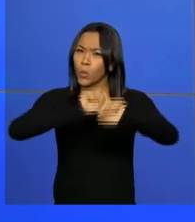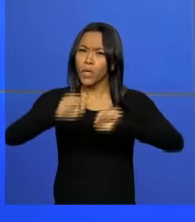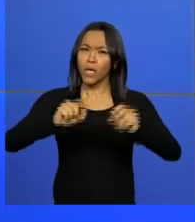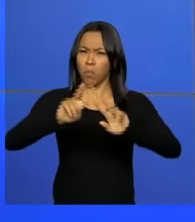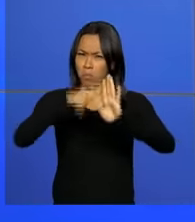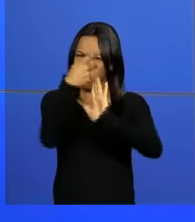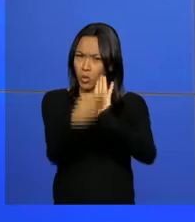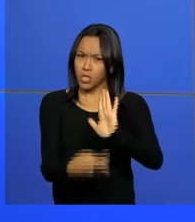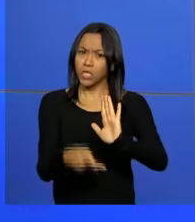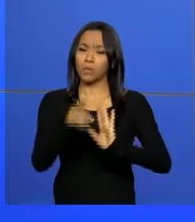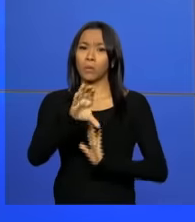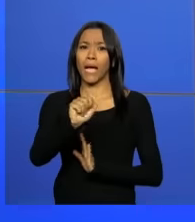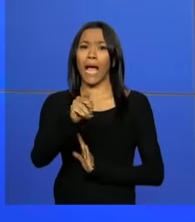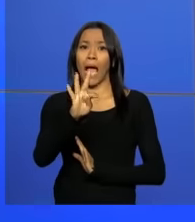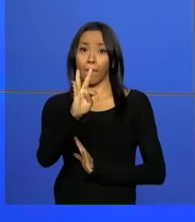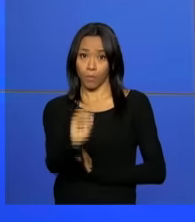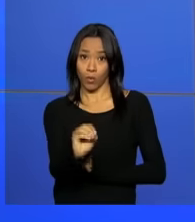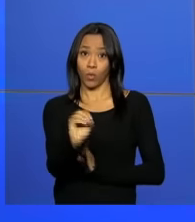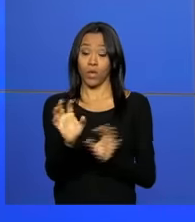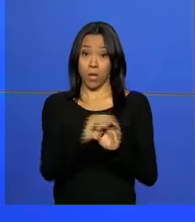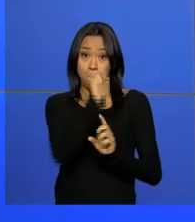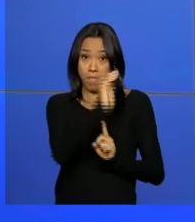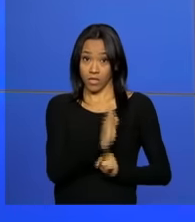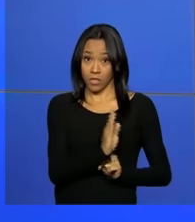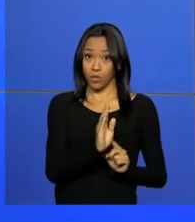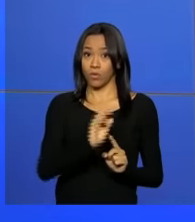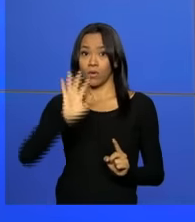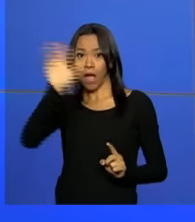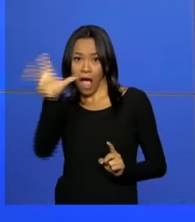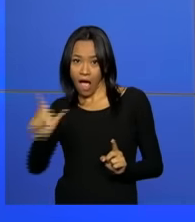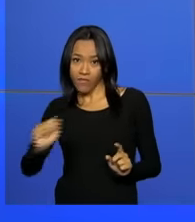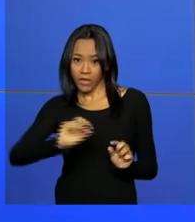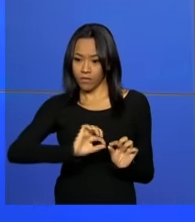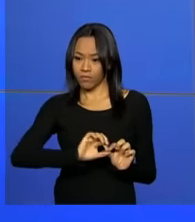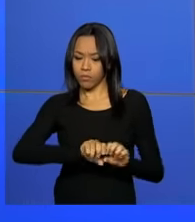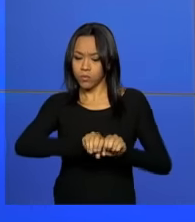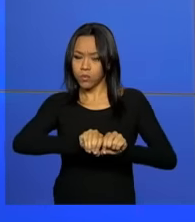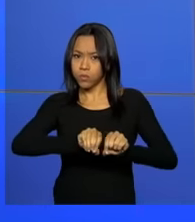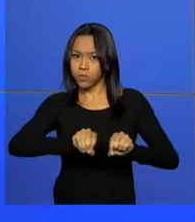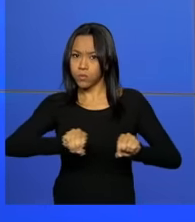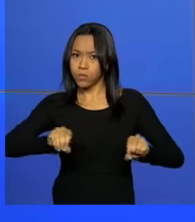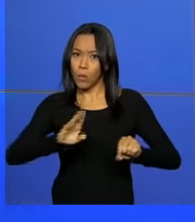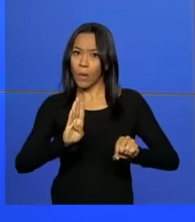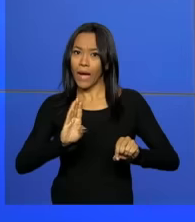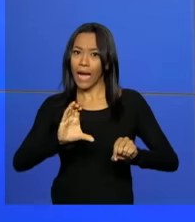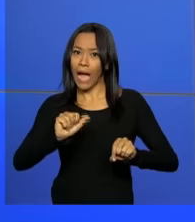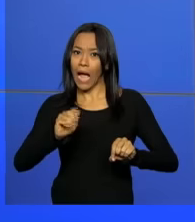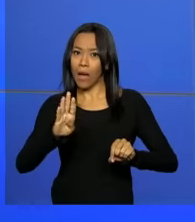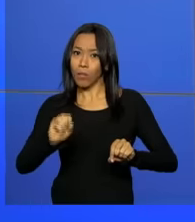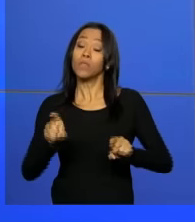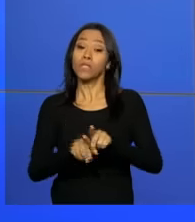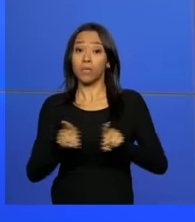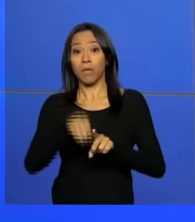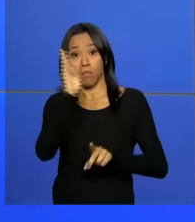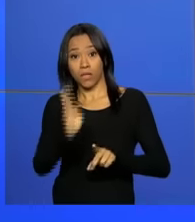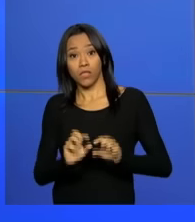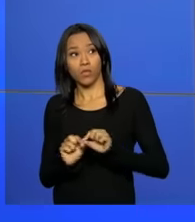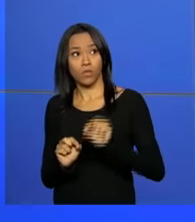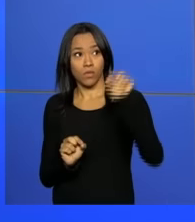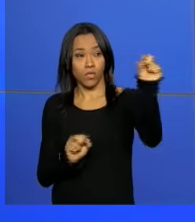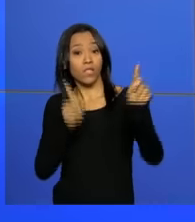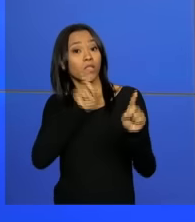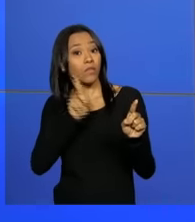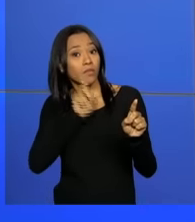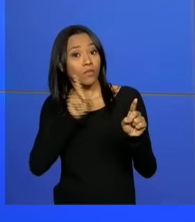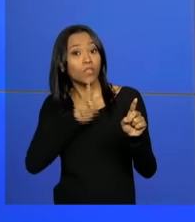submarino, que vai ligar o Brasil ao continente africano e o de um novo cabo entre o nosso país e os Estados Unidos. Eles